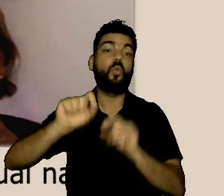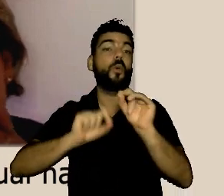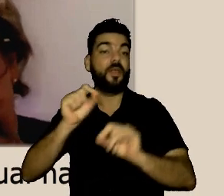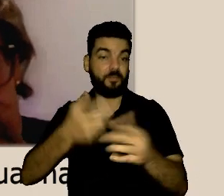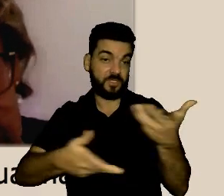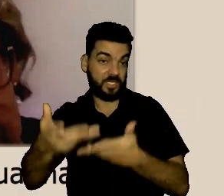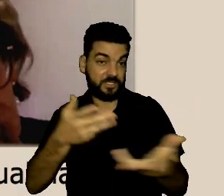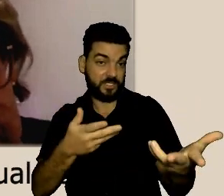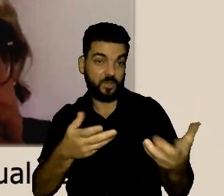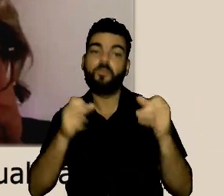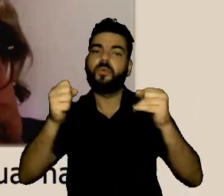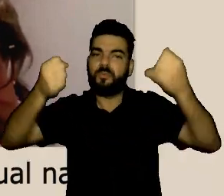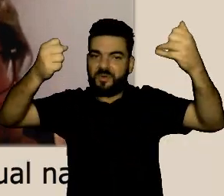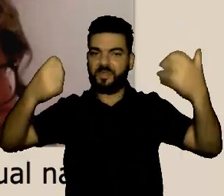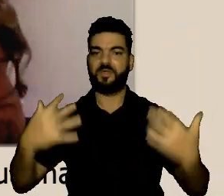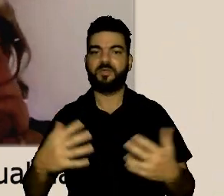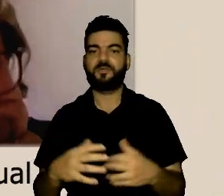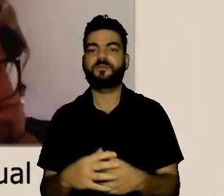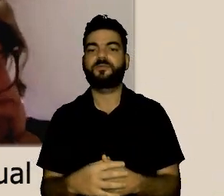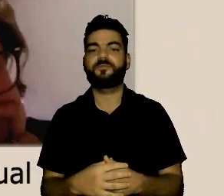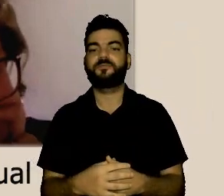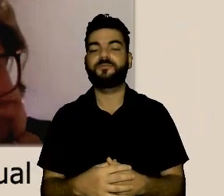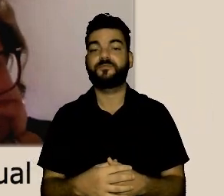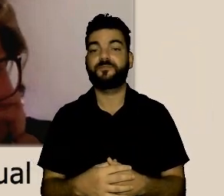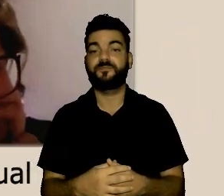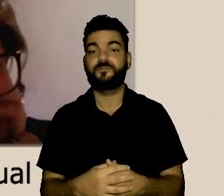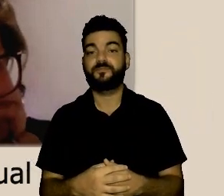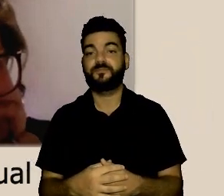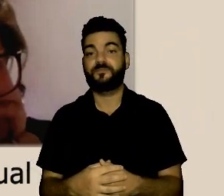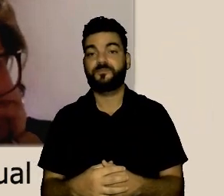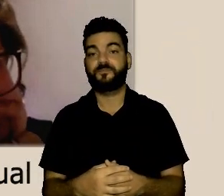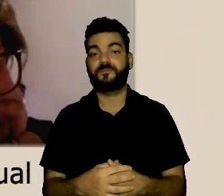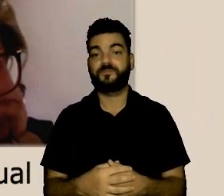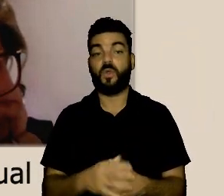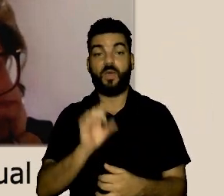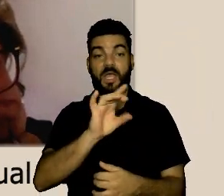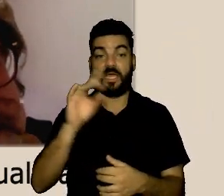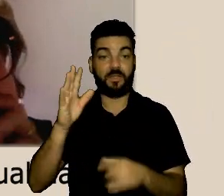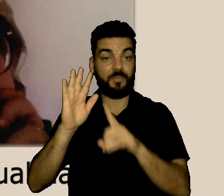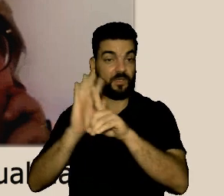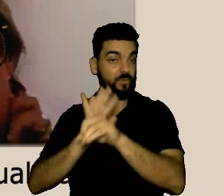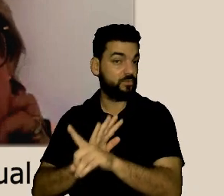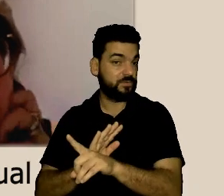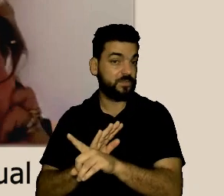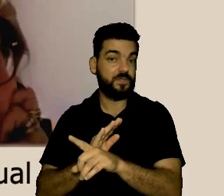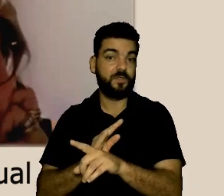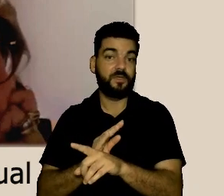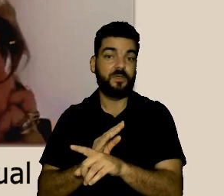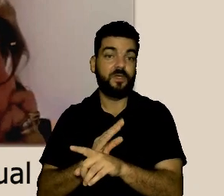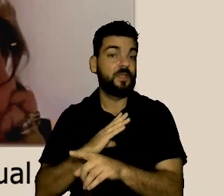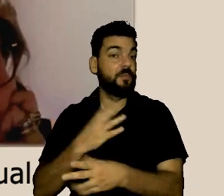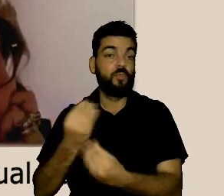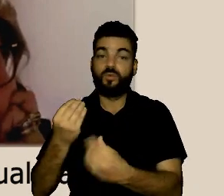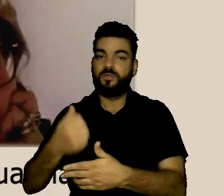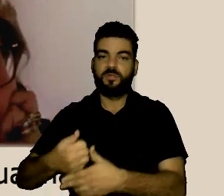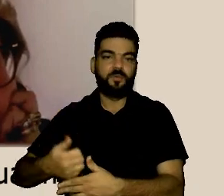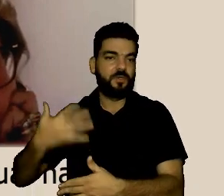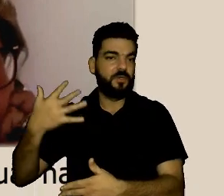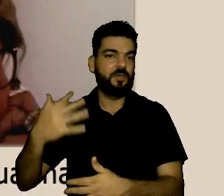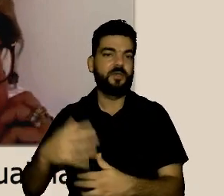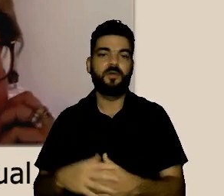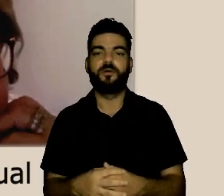sobre o sucesso ou o fracasso da mediação também queria ouvir vocês na verdade as